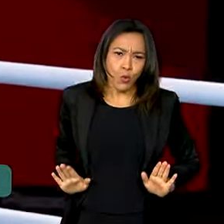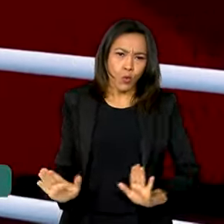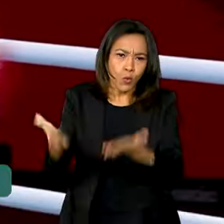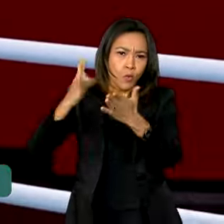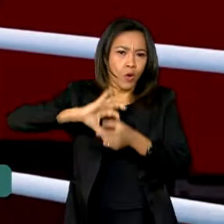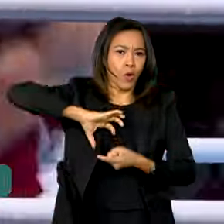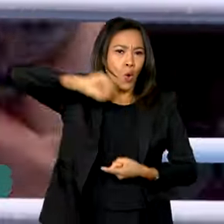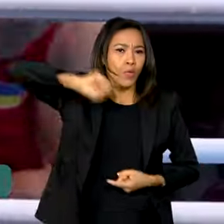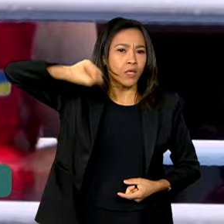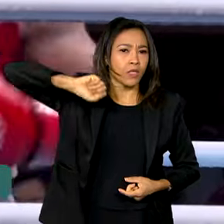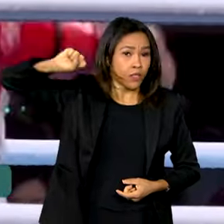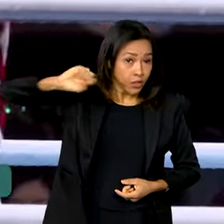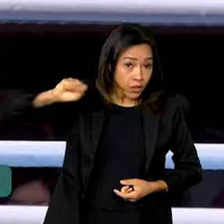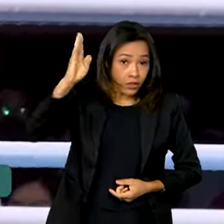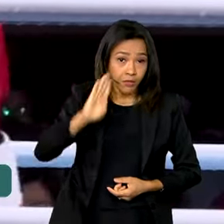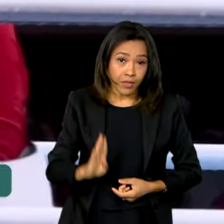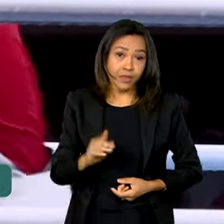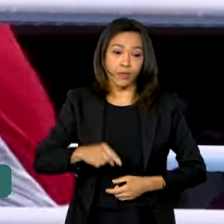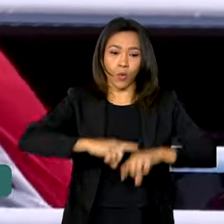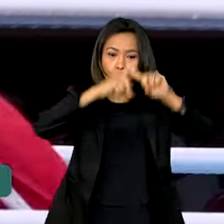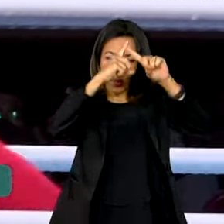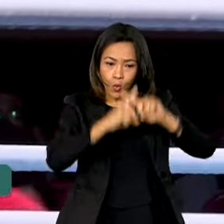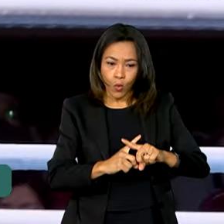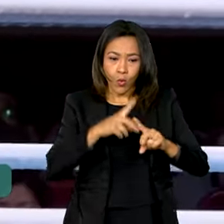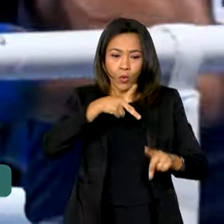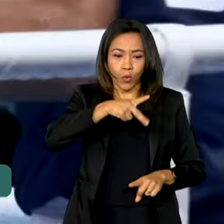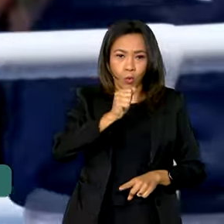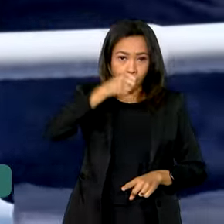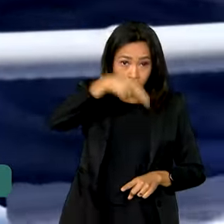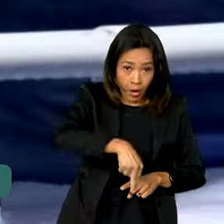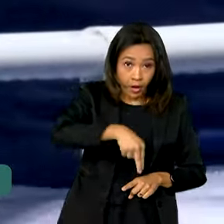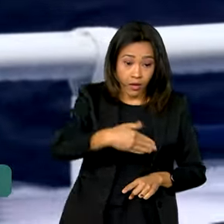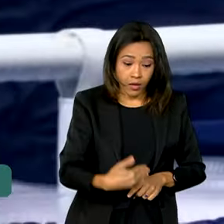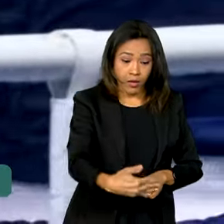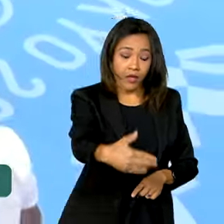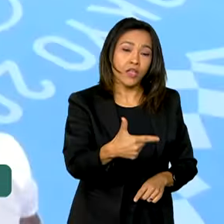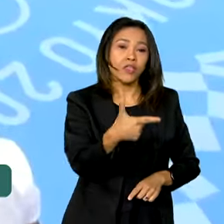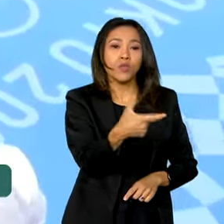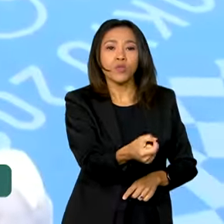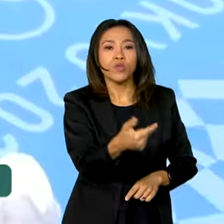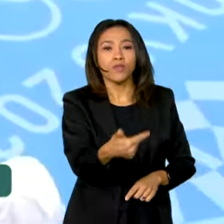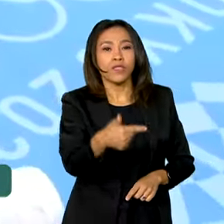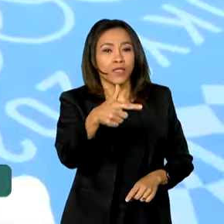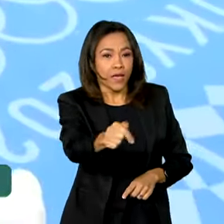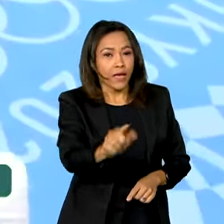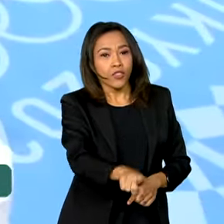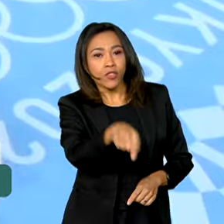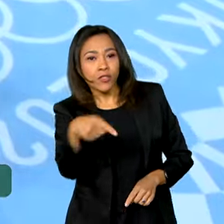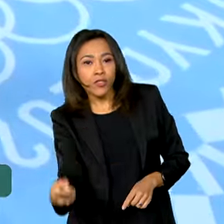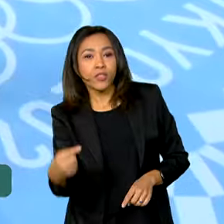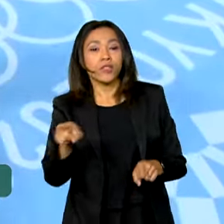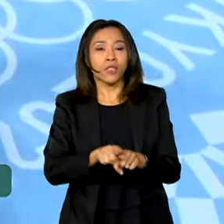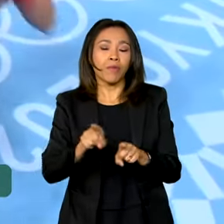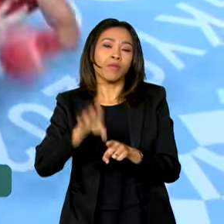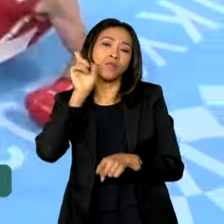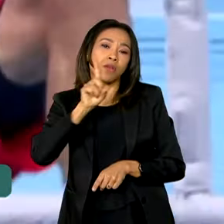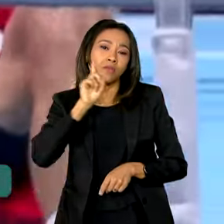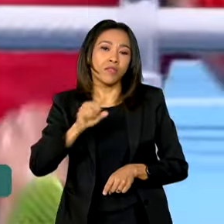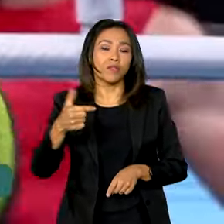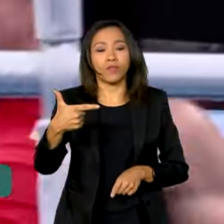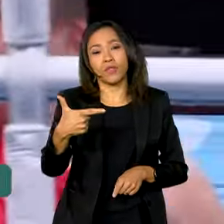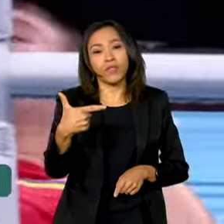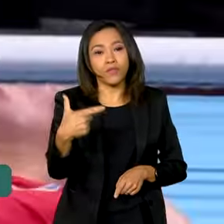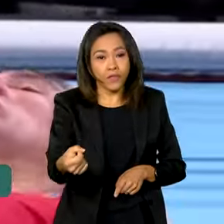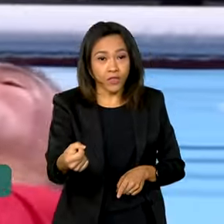conquistas do Brasil nos Jogos Pan-Americano de Lima em 2027 e nas Olimpíadas de Los Angeles em